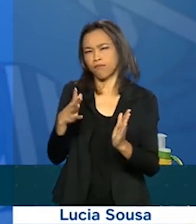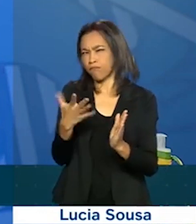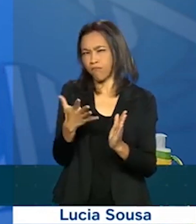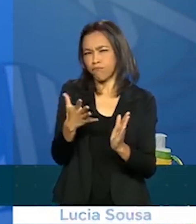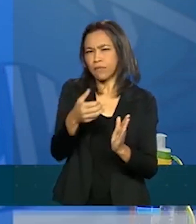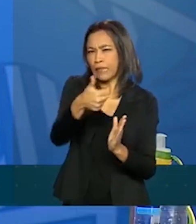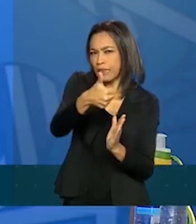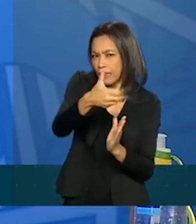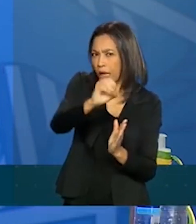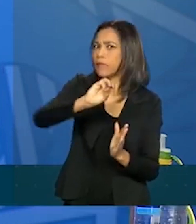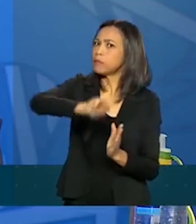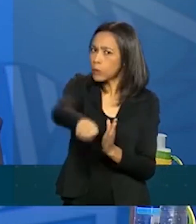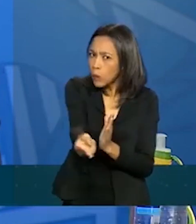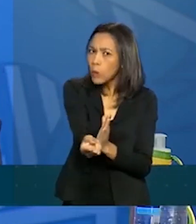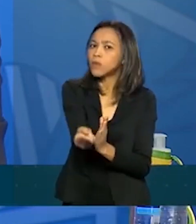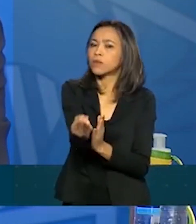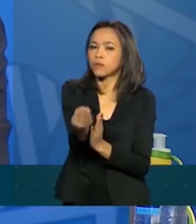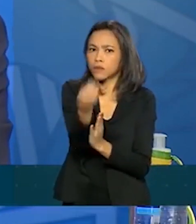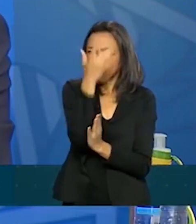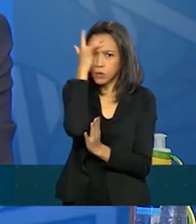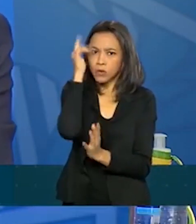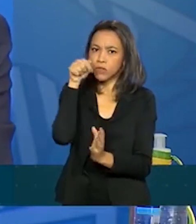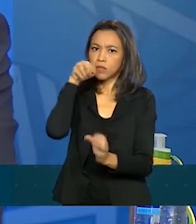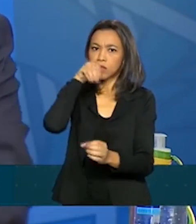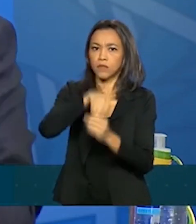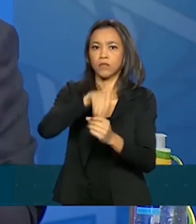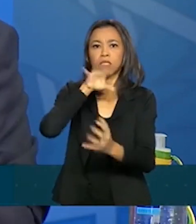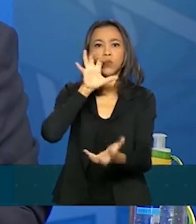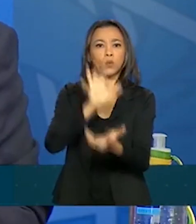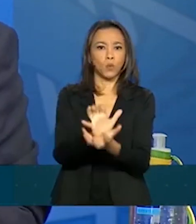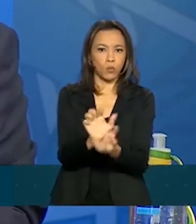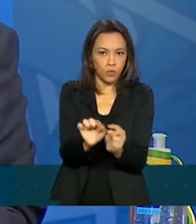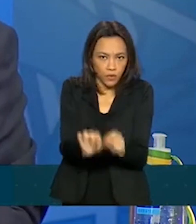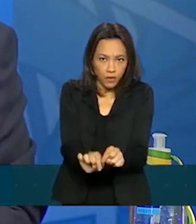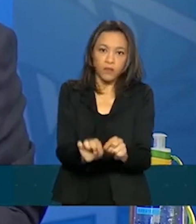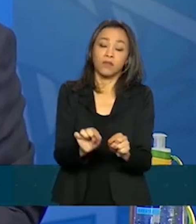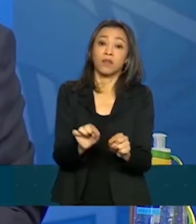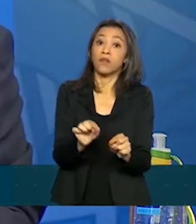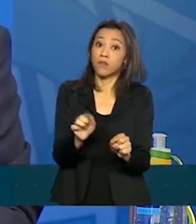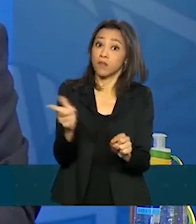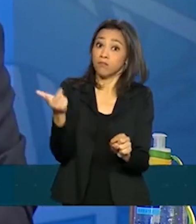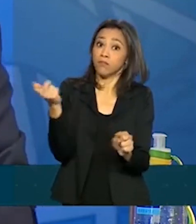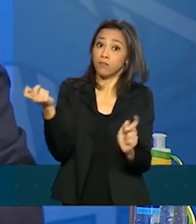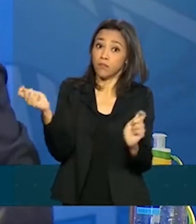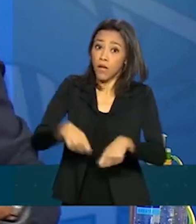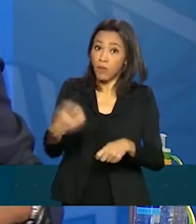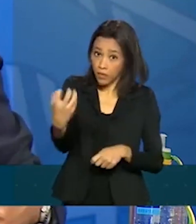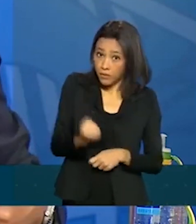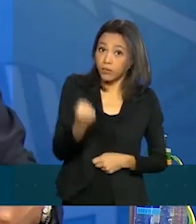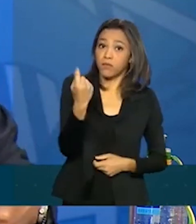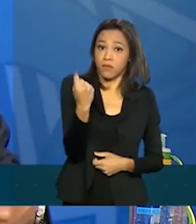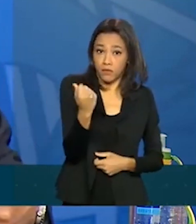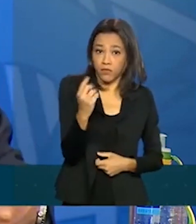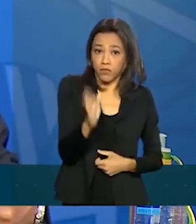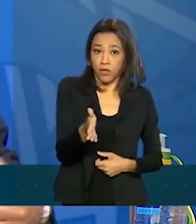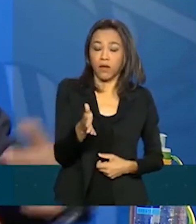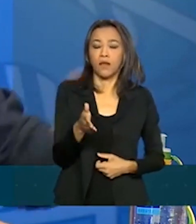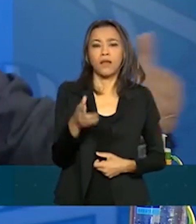de 10 milhões de pessoas que têm possibilidade de já receber. Esta